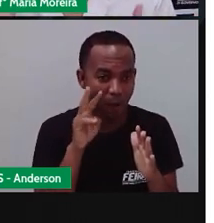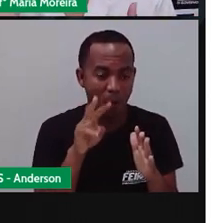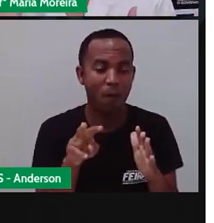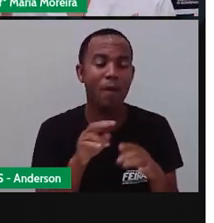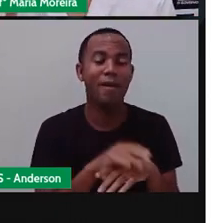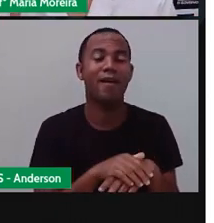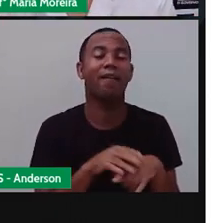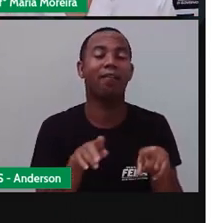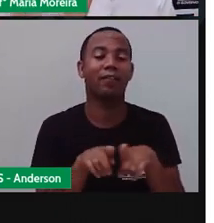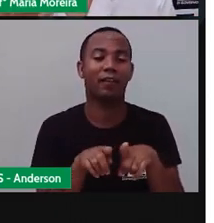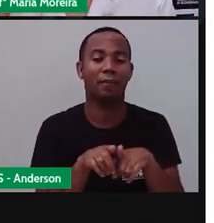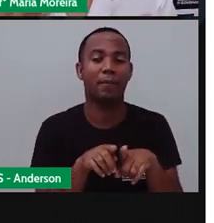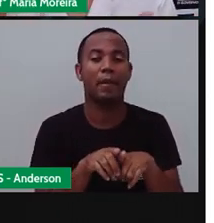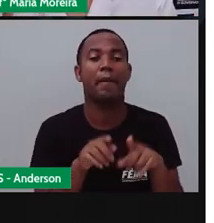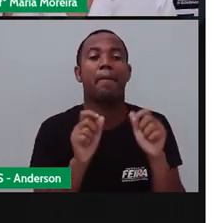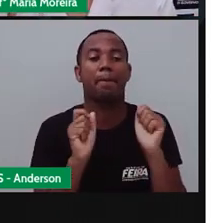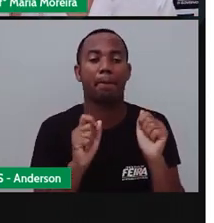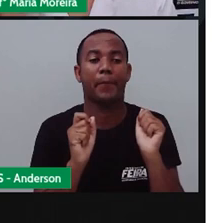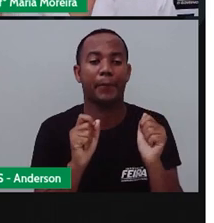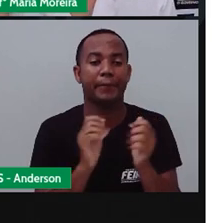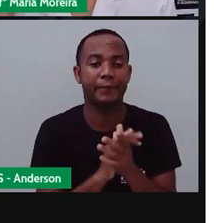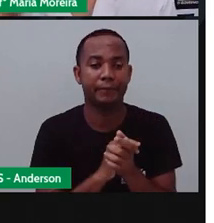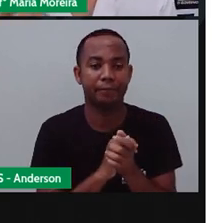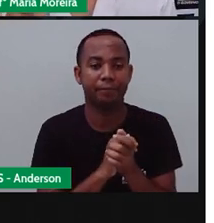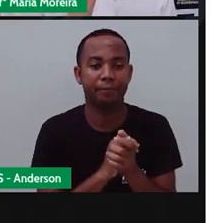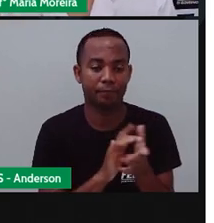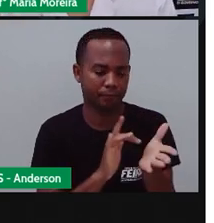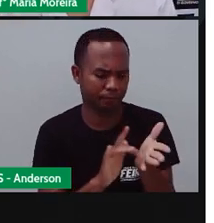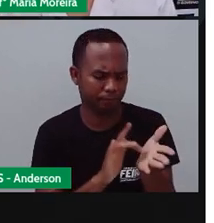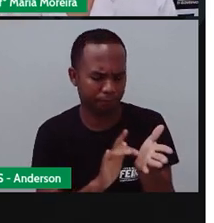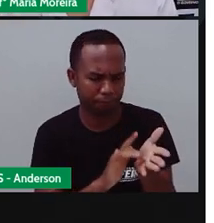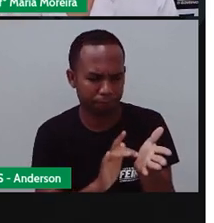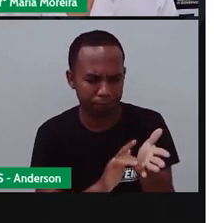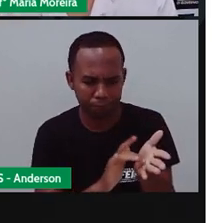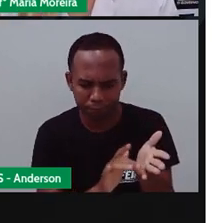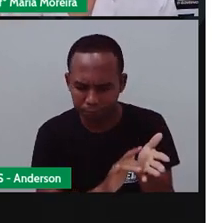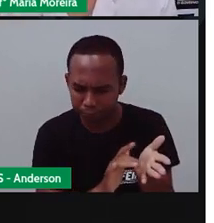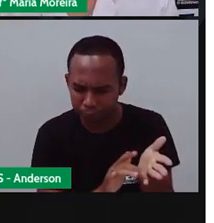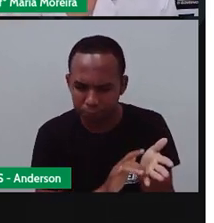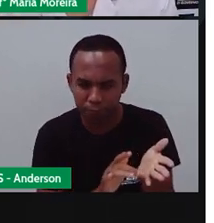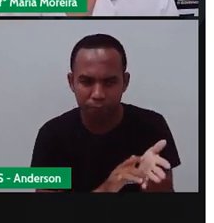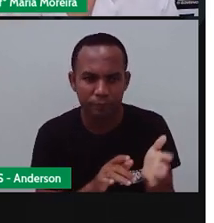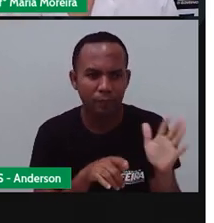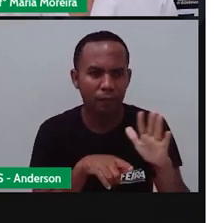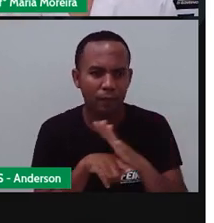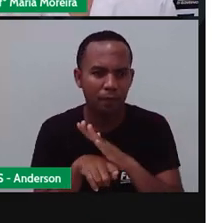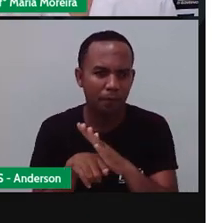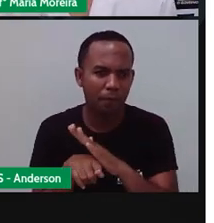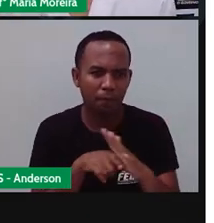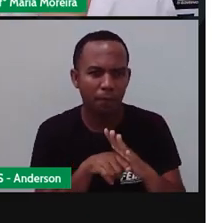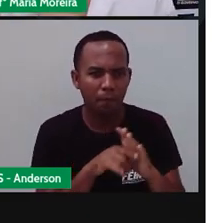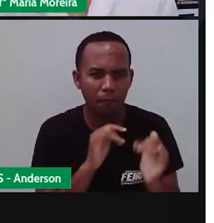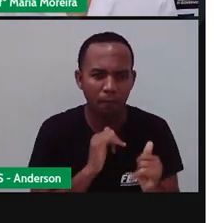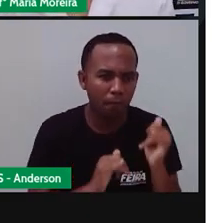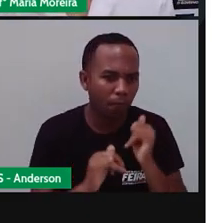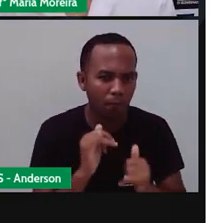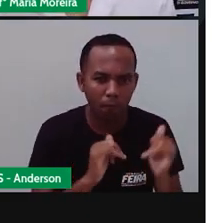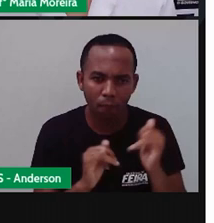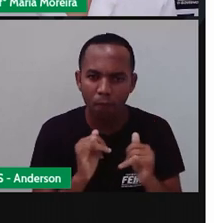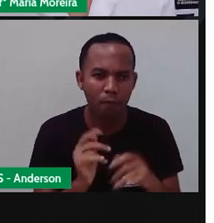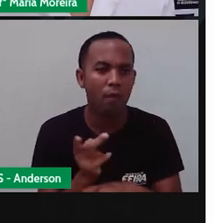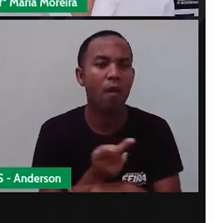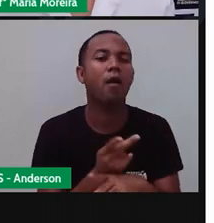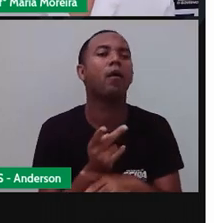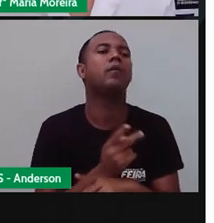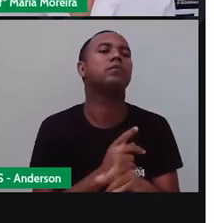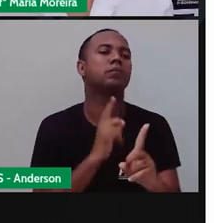Maps, que você pode, você não precisa ter nem aplicativo no celular, você pode abrir no computador de vocês pra quem tem computador, né? Ou no próprio navegador